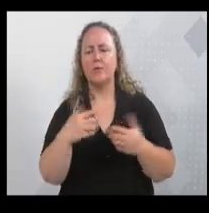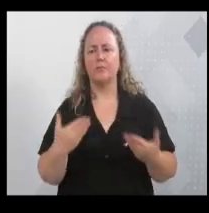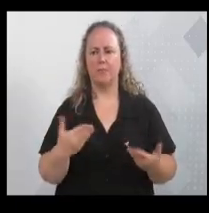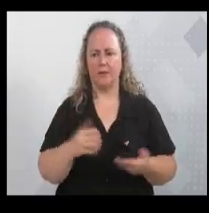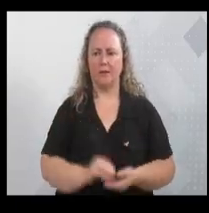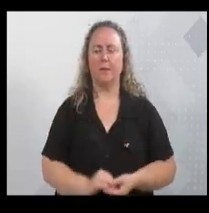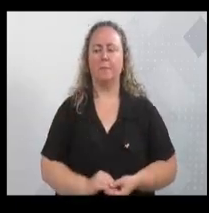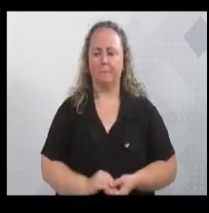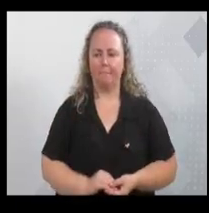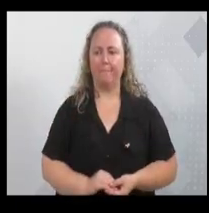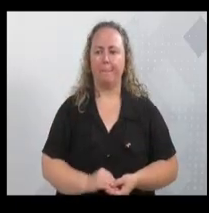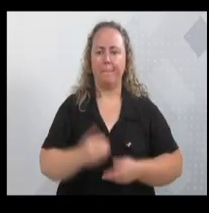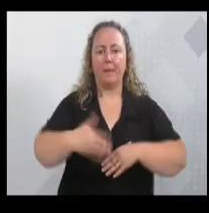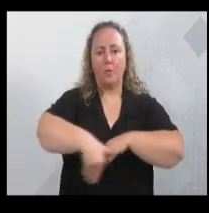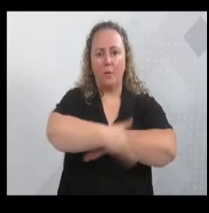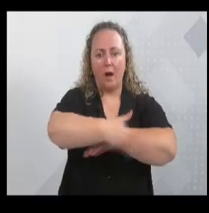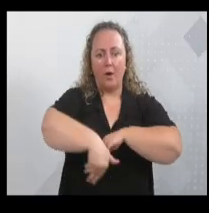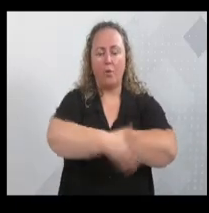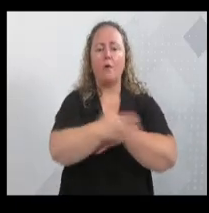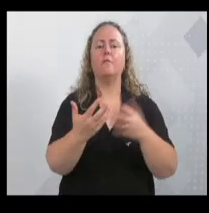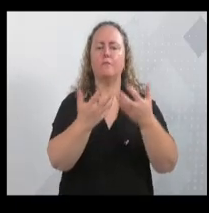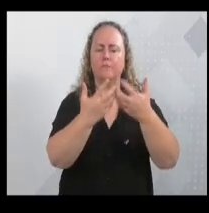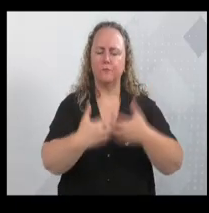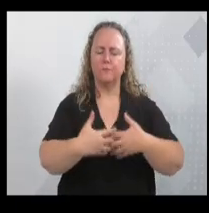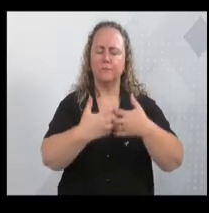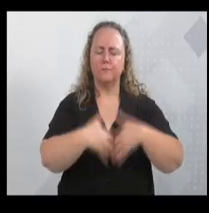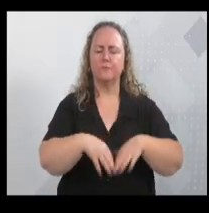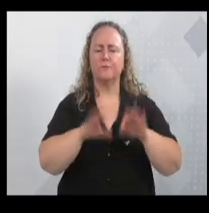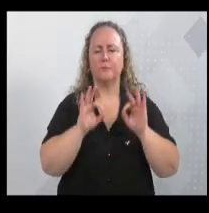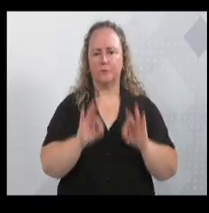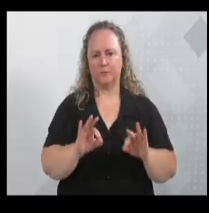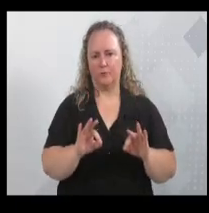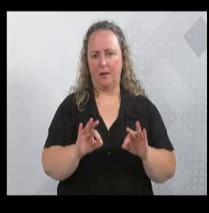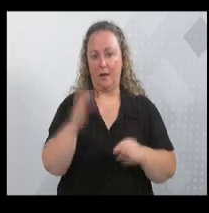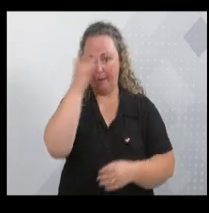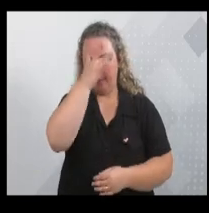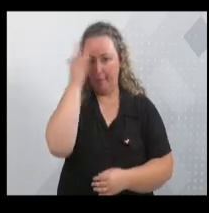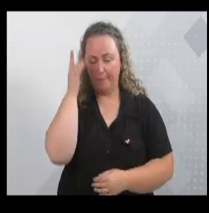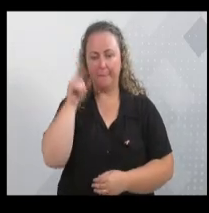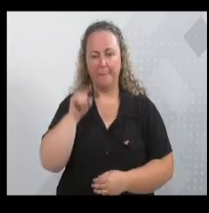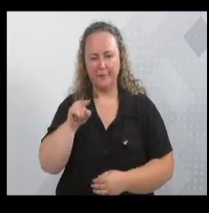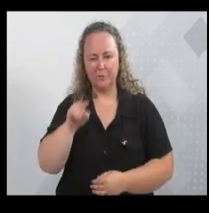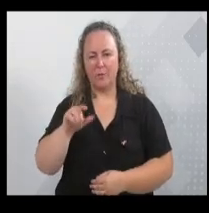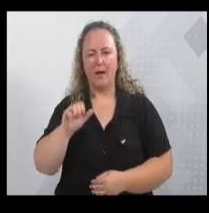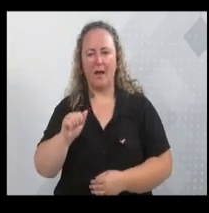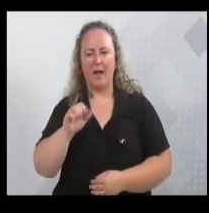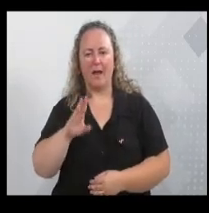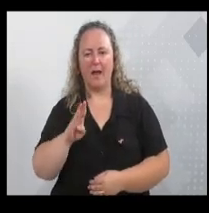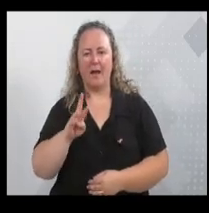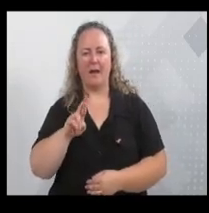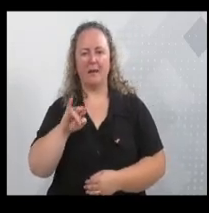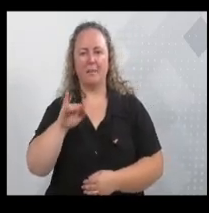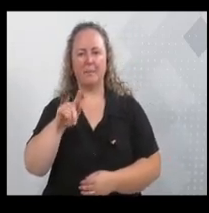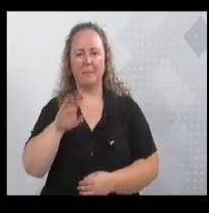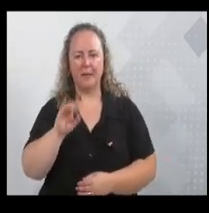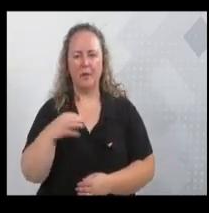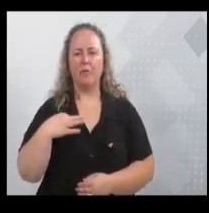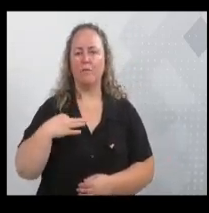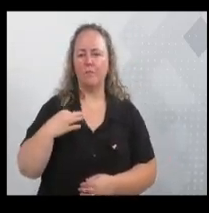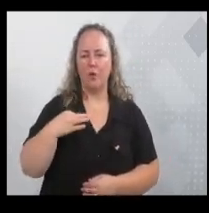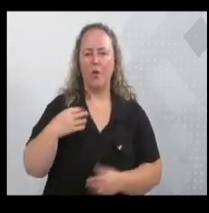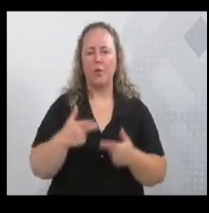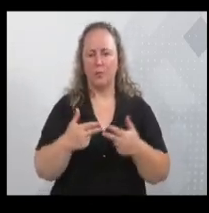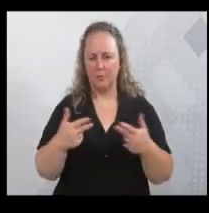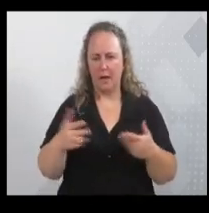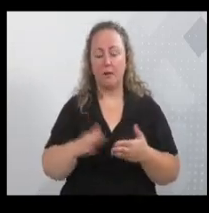pudesse funcionar. Essas pessoas que estavam aqui no abrigo, voluntários, pessoas da Defesa Civil, são esses que merecem, que merecem